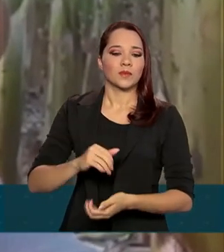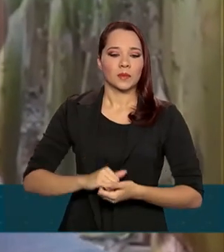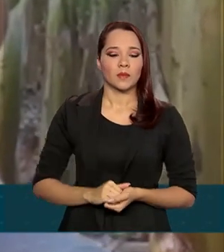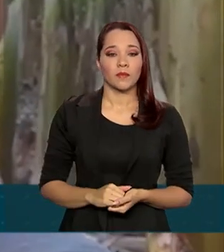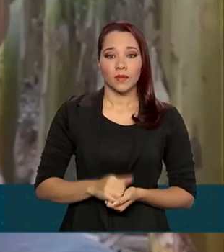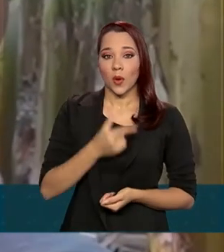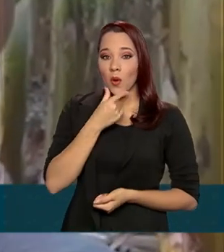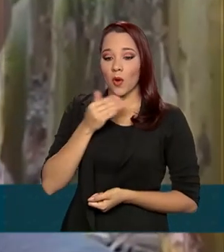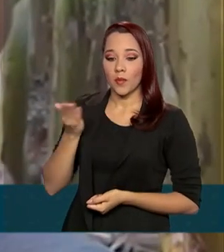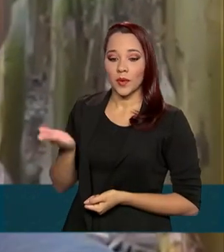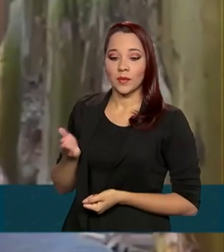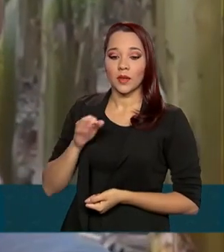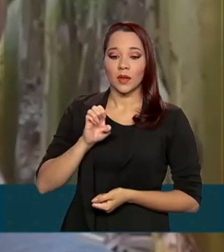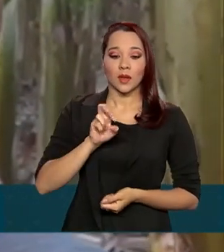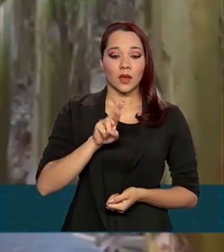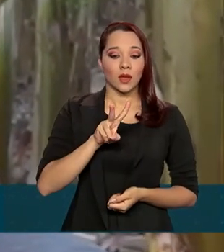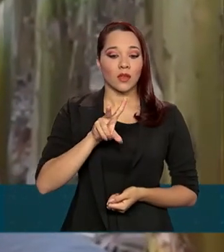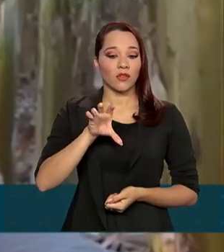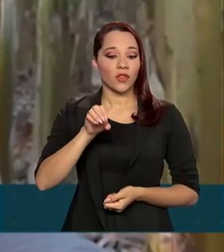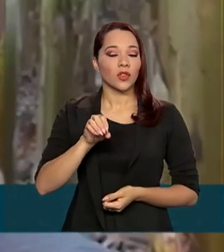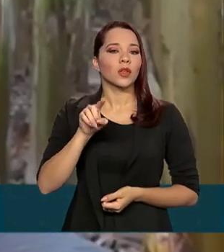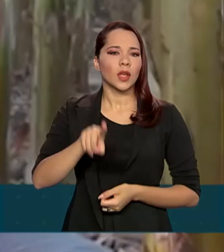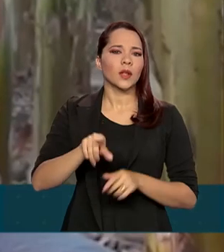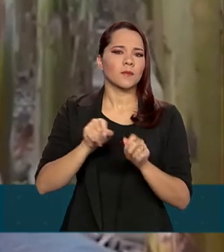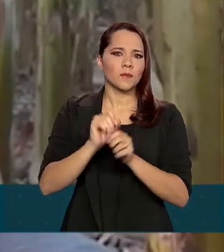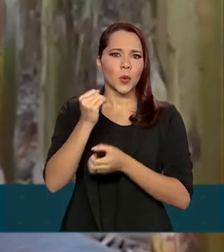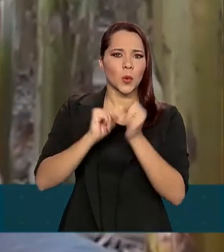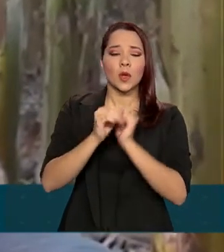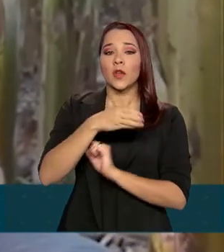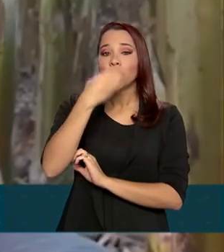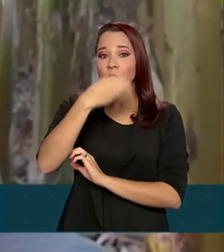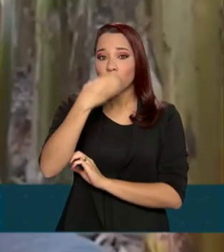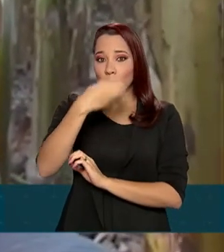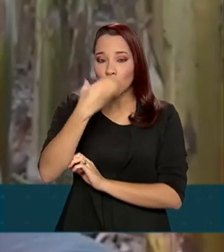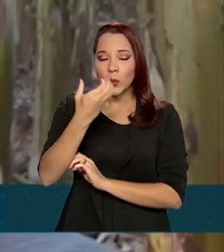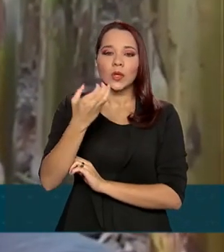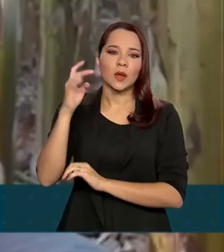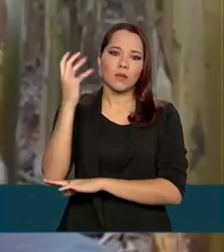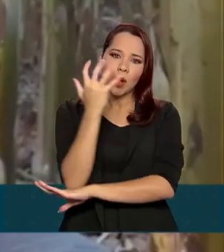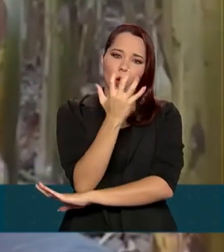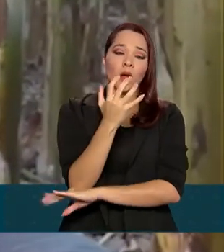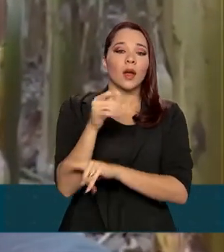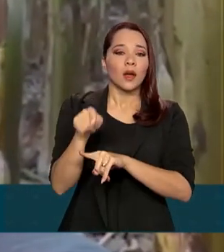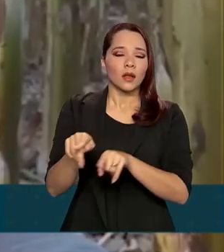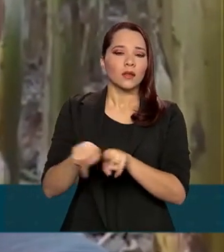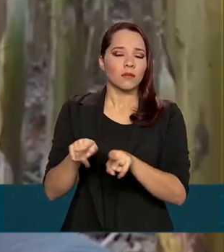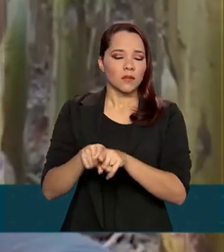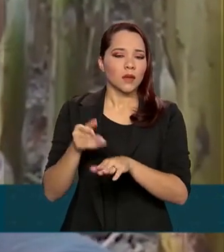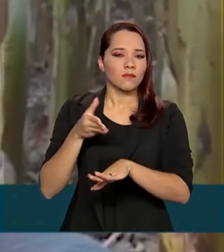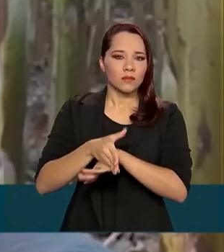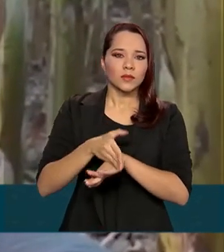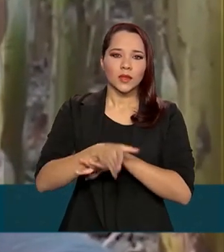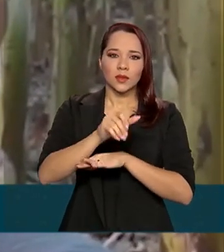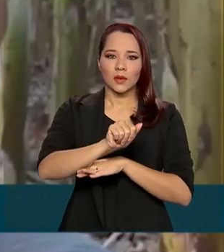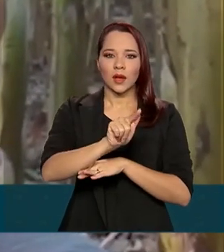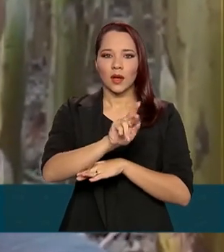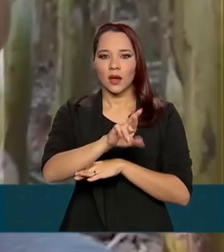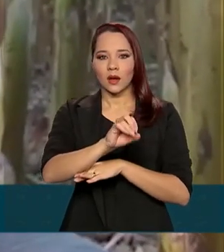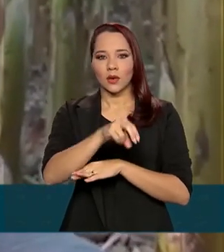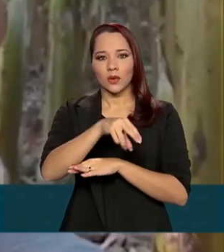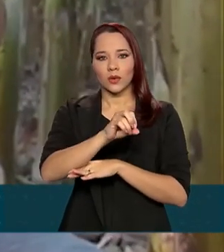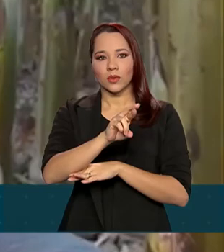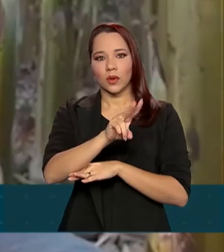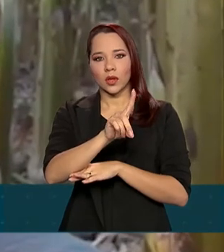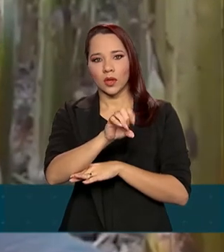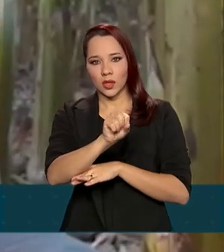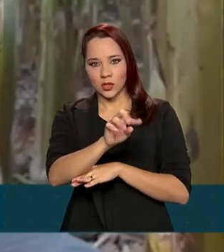Ervino é produtor de frutas no interior da Bahia. A cooperativa dele também participa do Agro Nordeste.